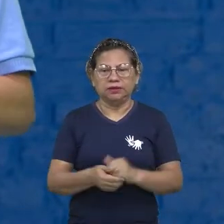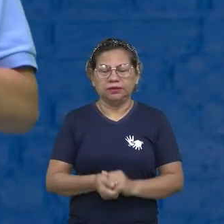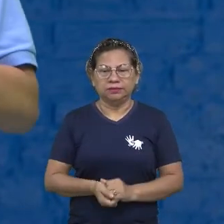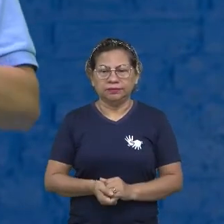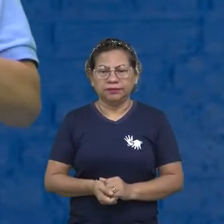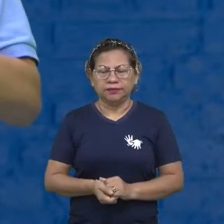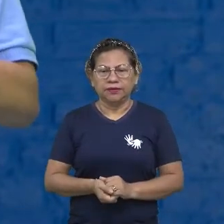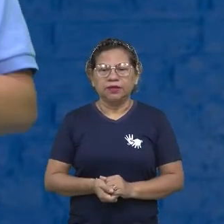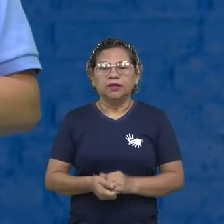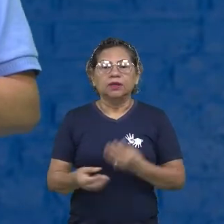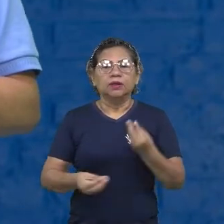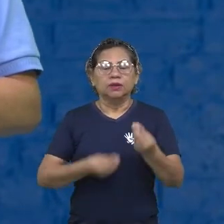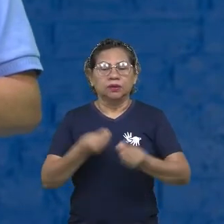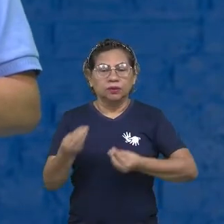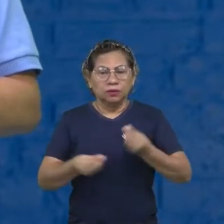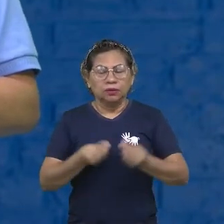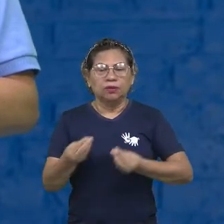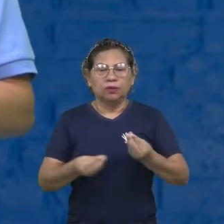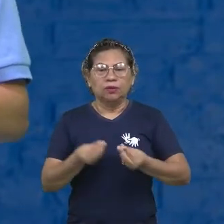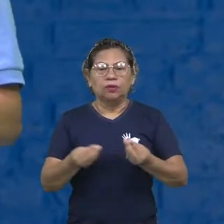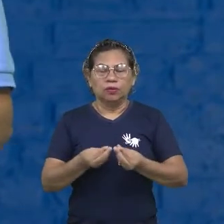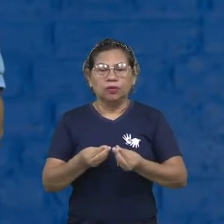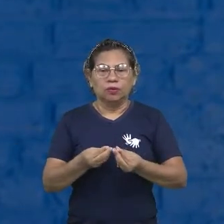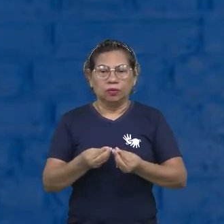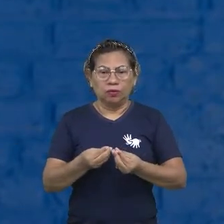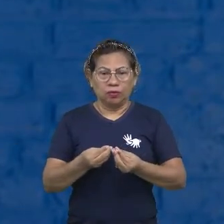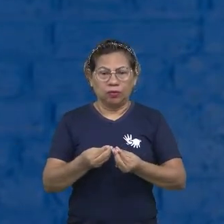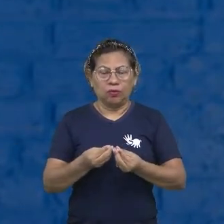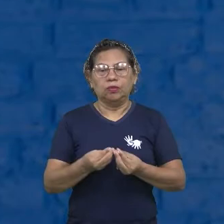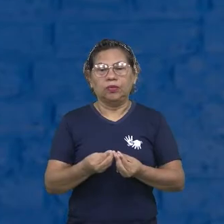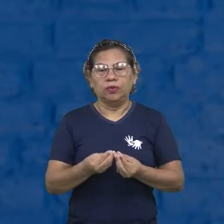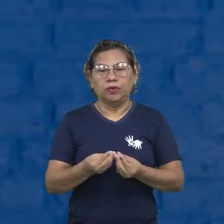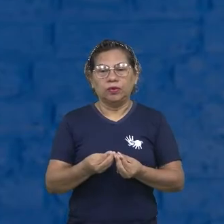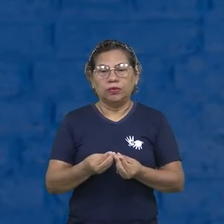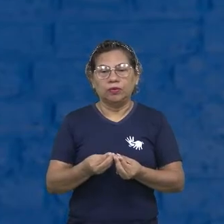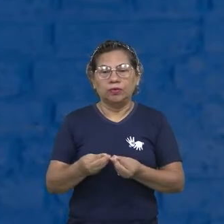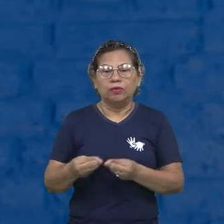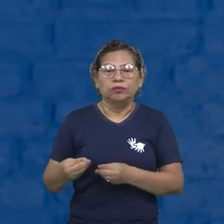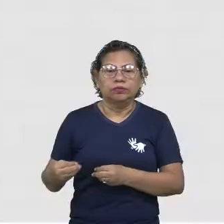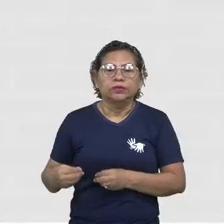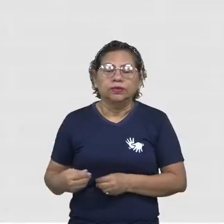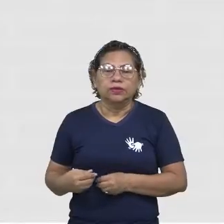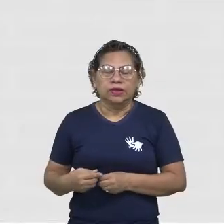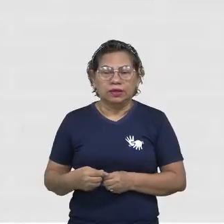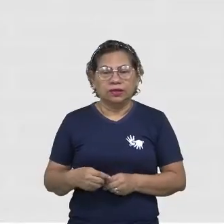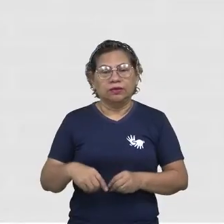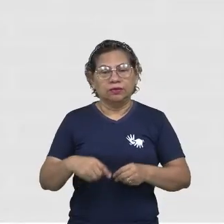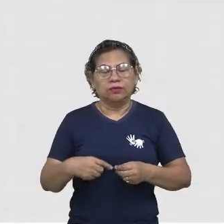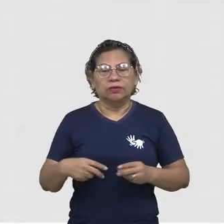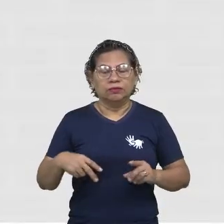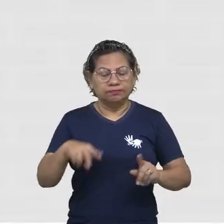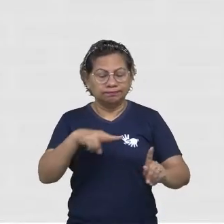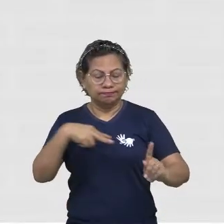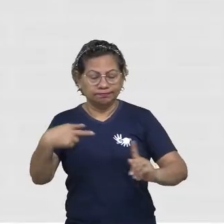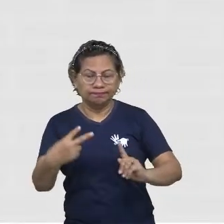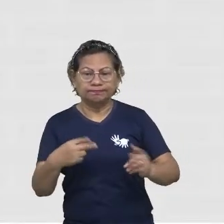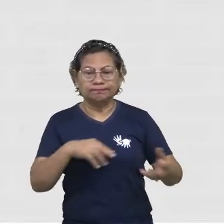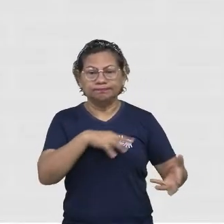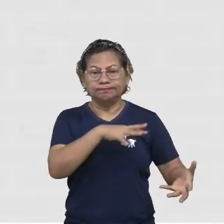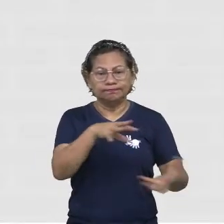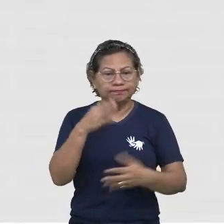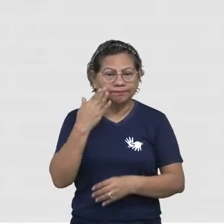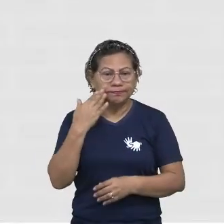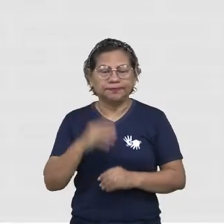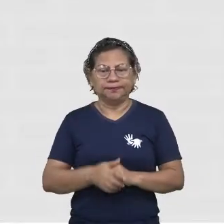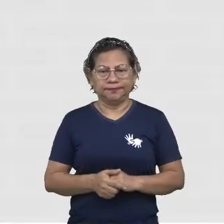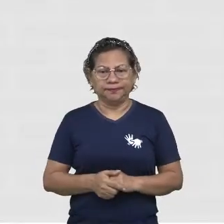as diversidades ao longo do caminho? Vamos ver? Então, como lidar com essa diversidade? De